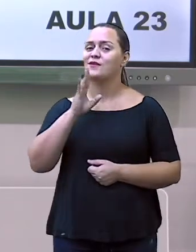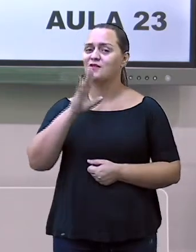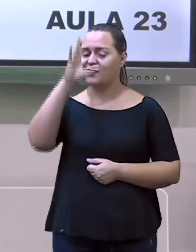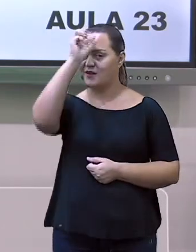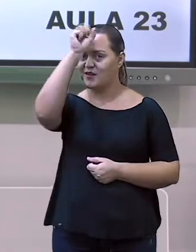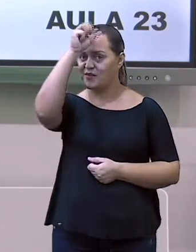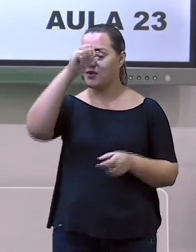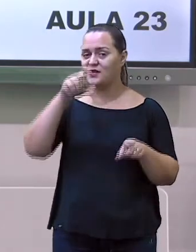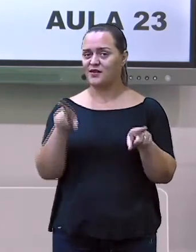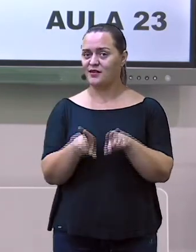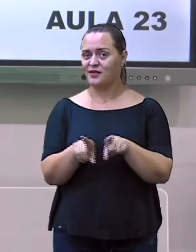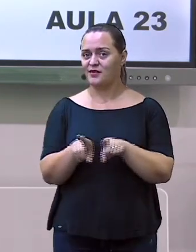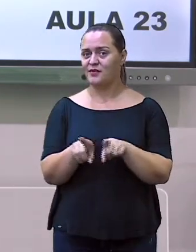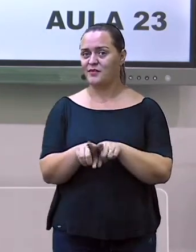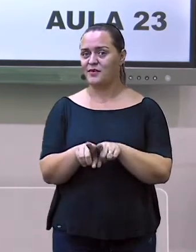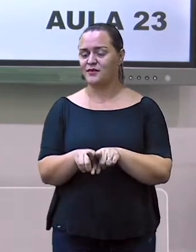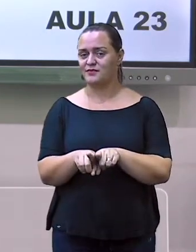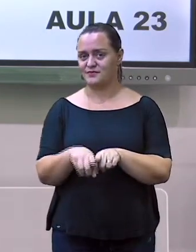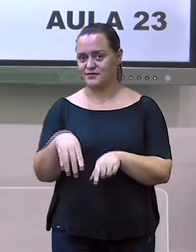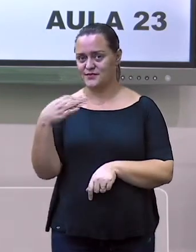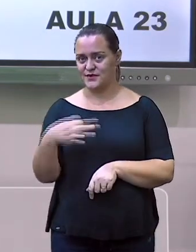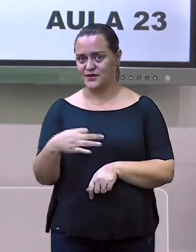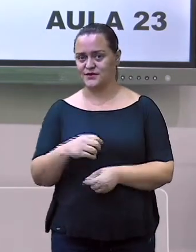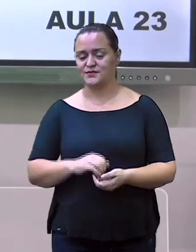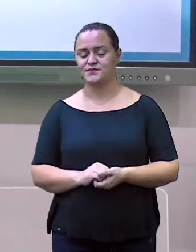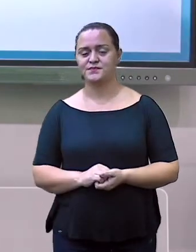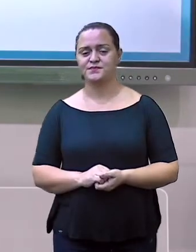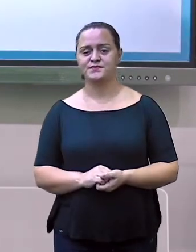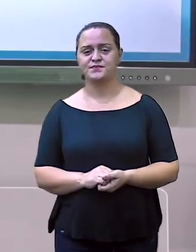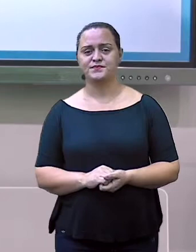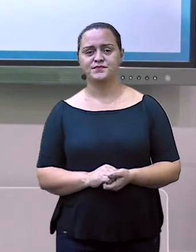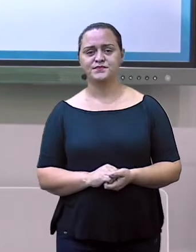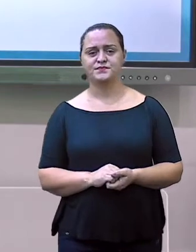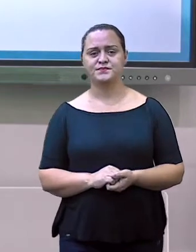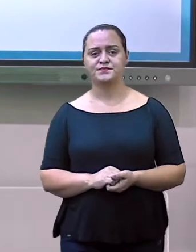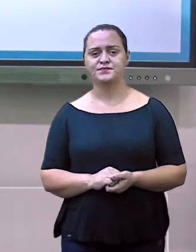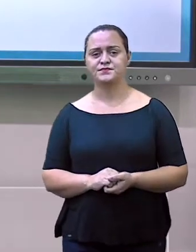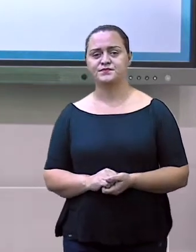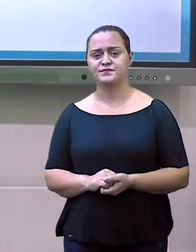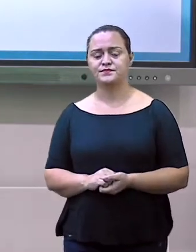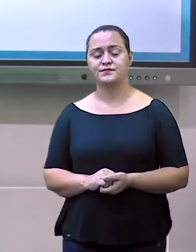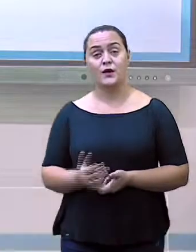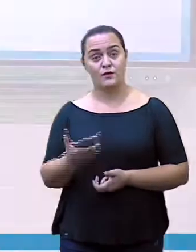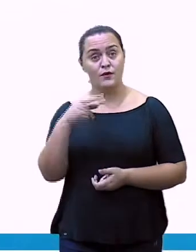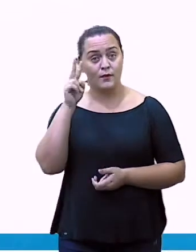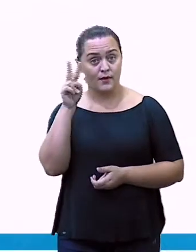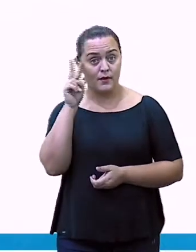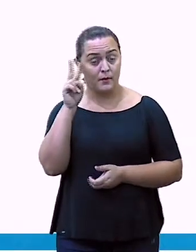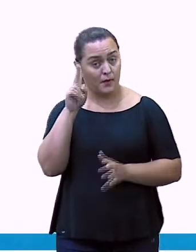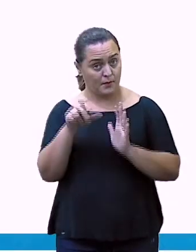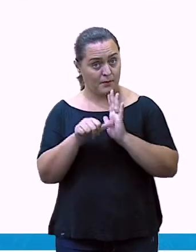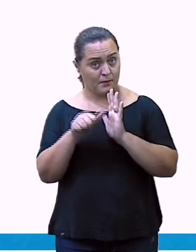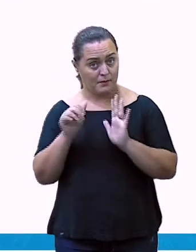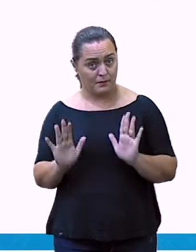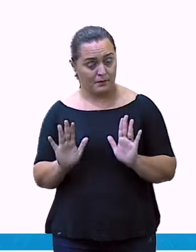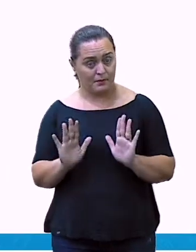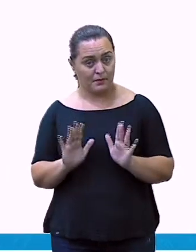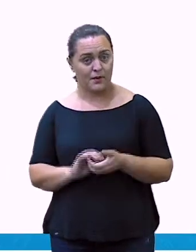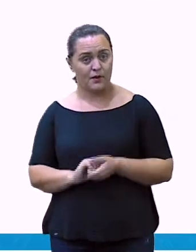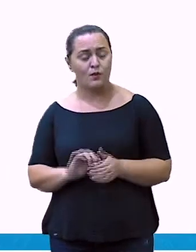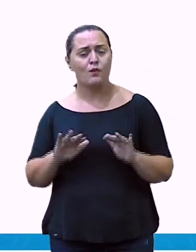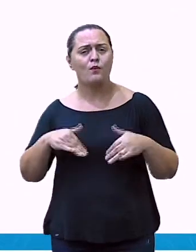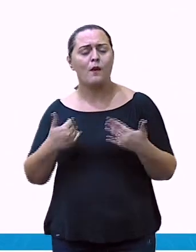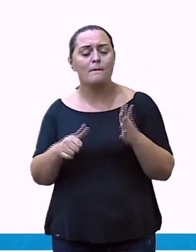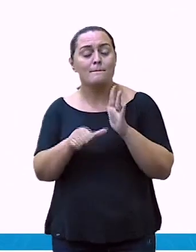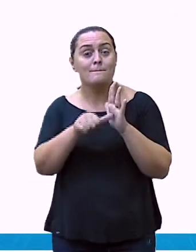moradias com histórias. Vamos lá? Vamos relembrar. Qual foi a primeira